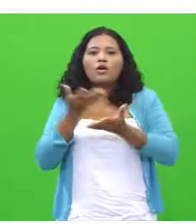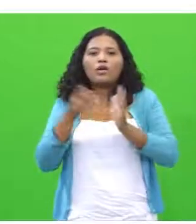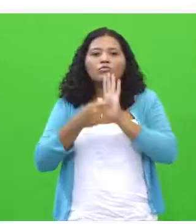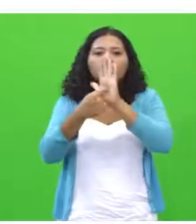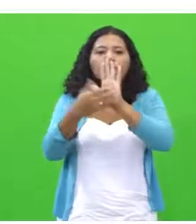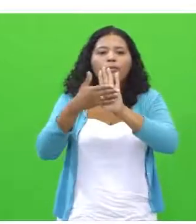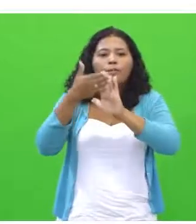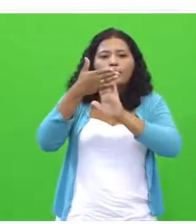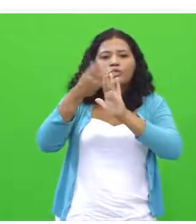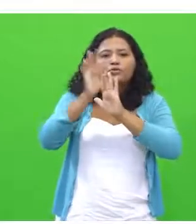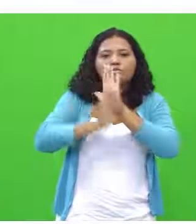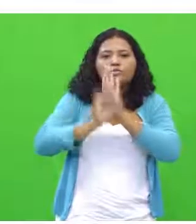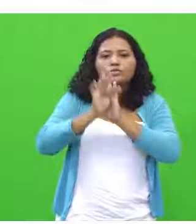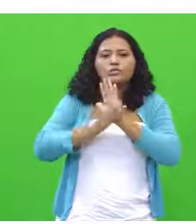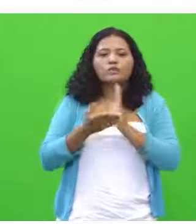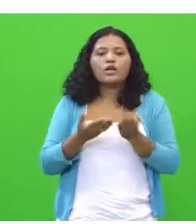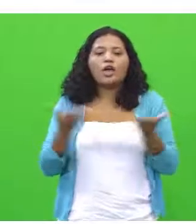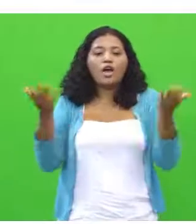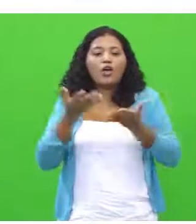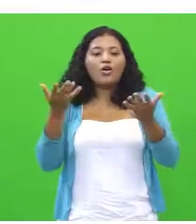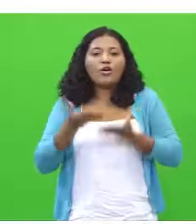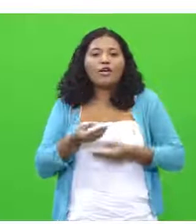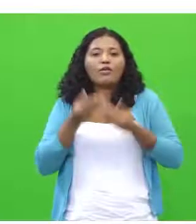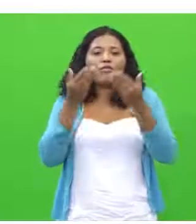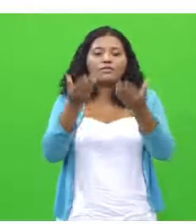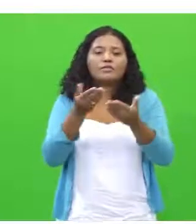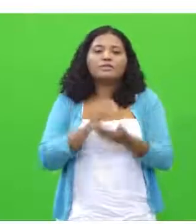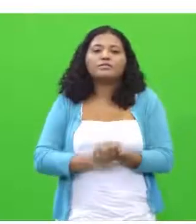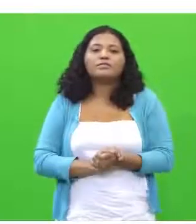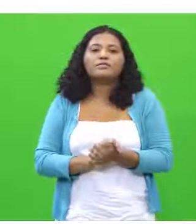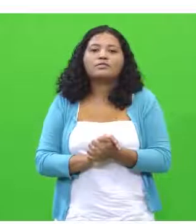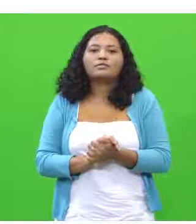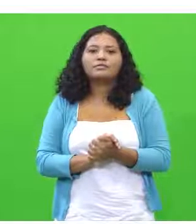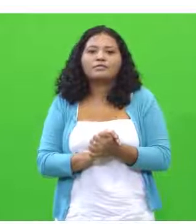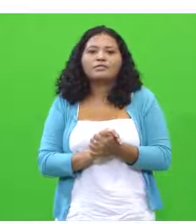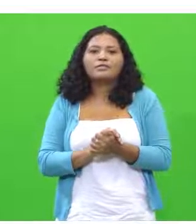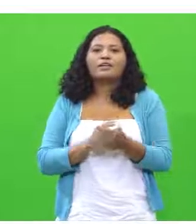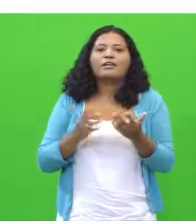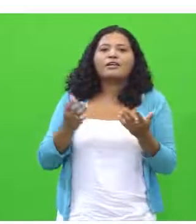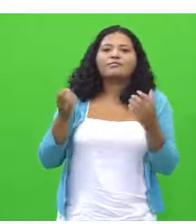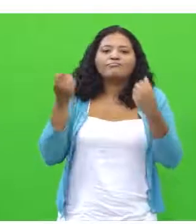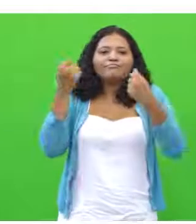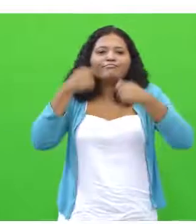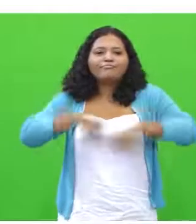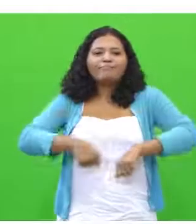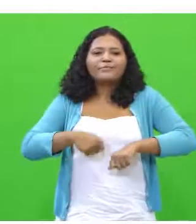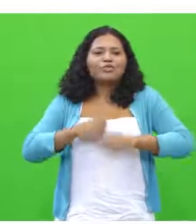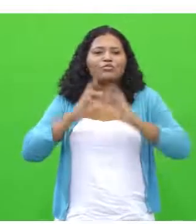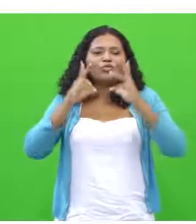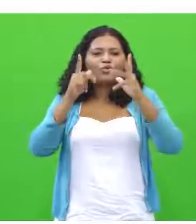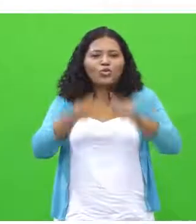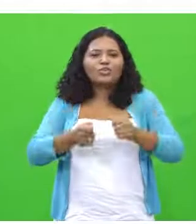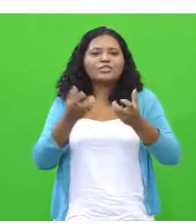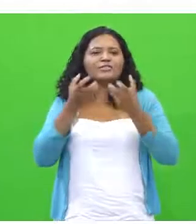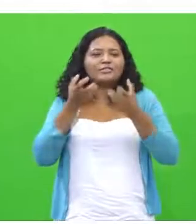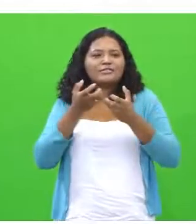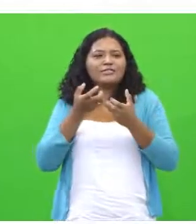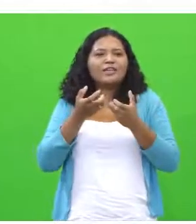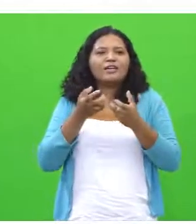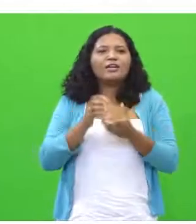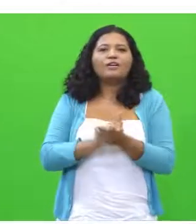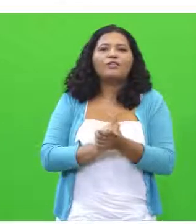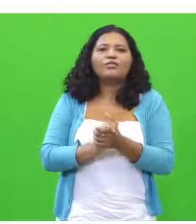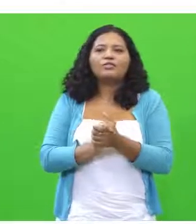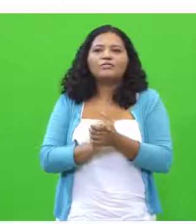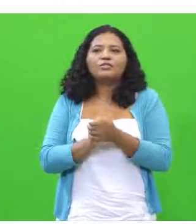O agora é com você, a próxima cartela. É um desafio. Nem todos, se quiserem participar, não precisam